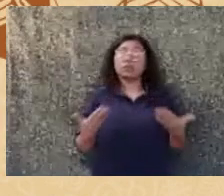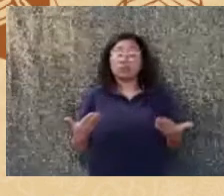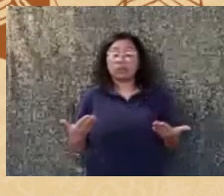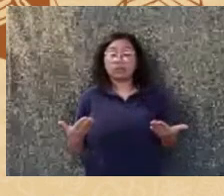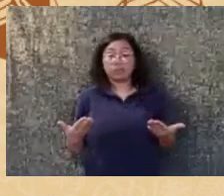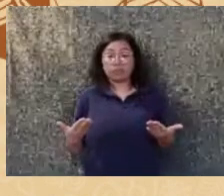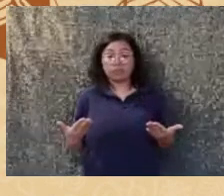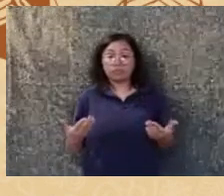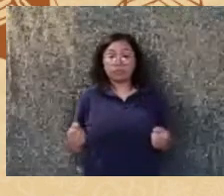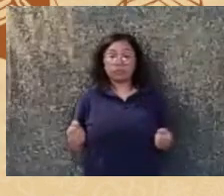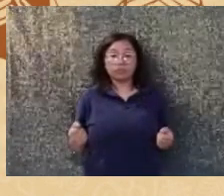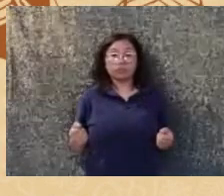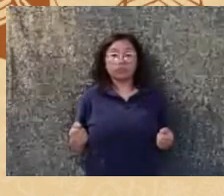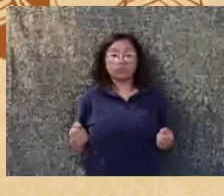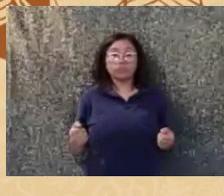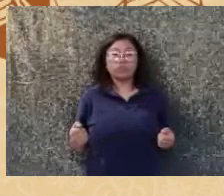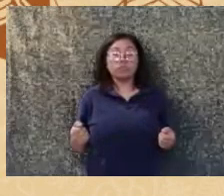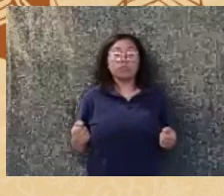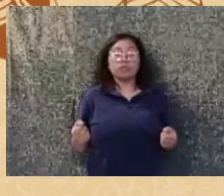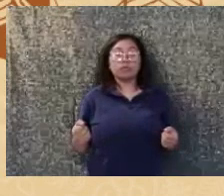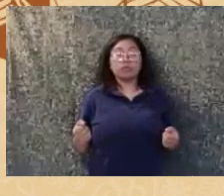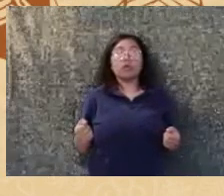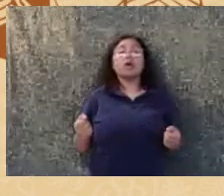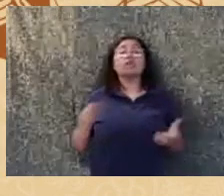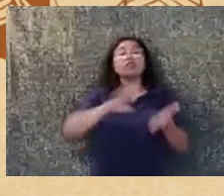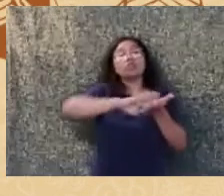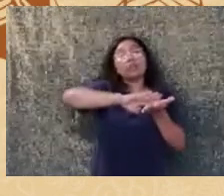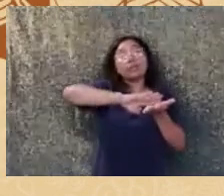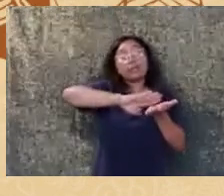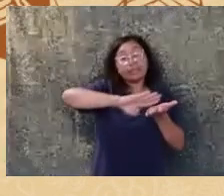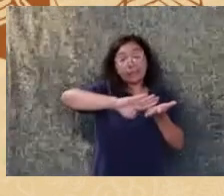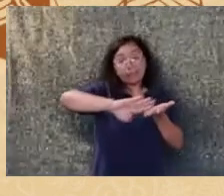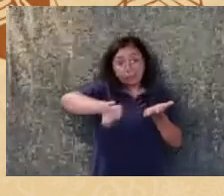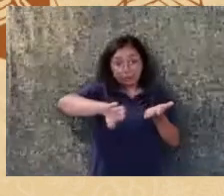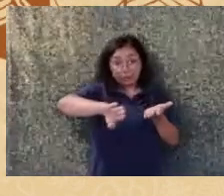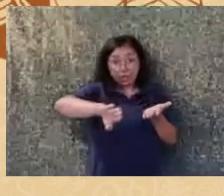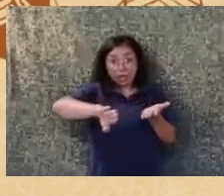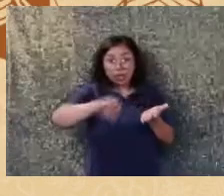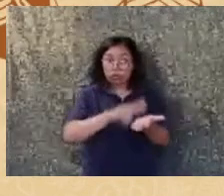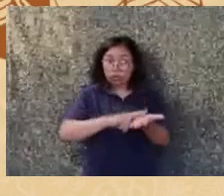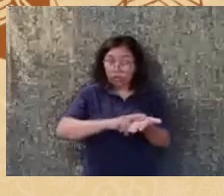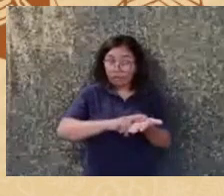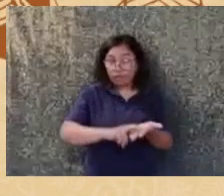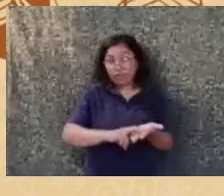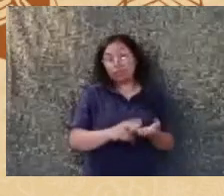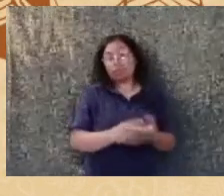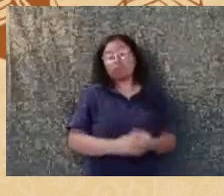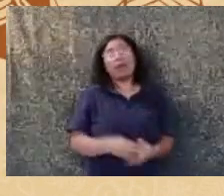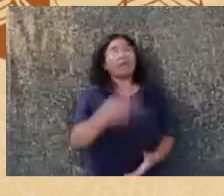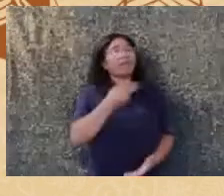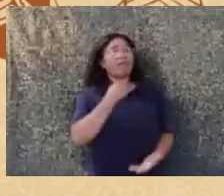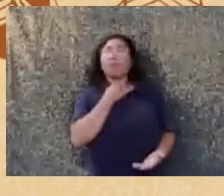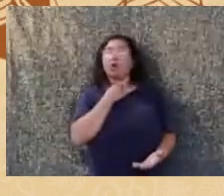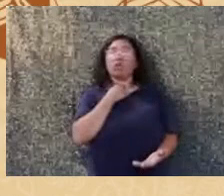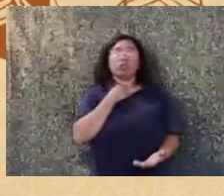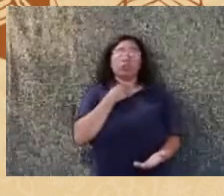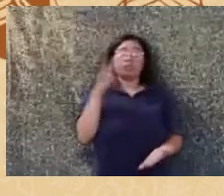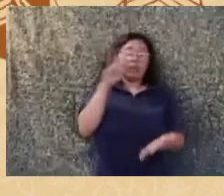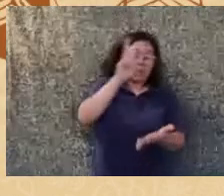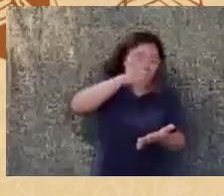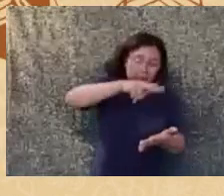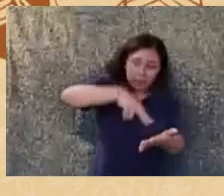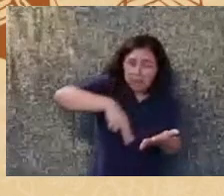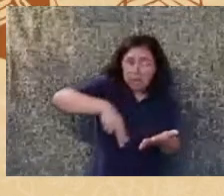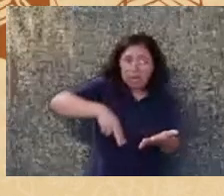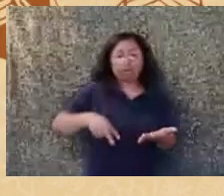lembro como se diz em português mas ele foi retirado e isso quer dizer então que as pessoas já não podem nem acessar nem ler e